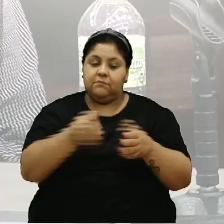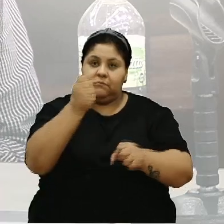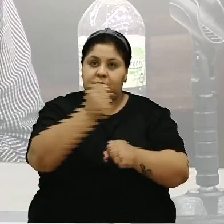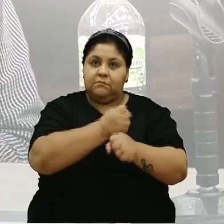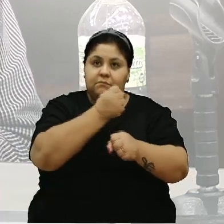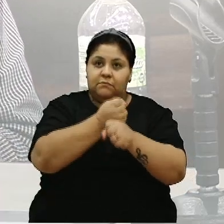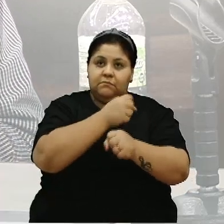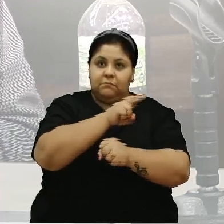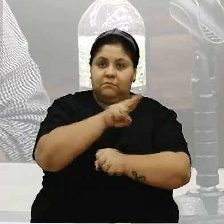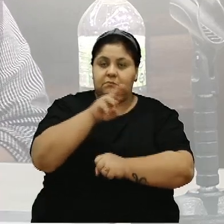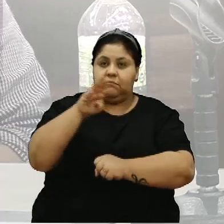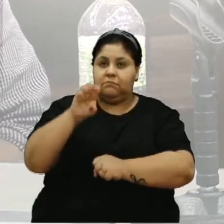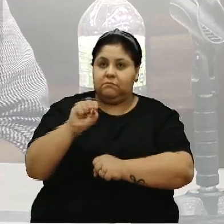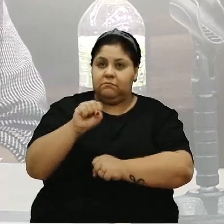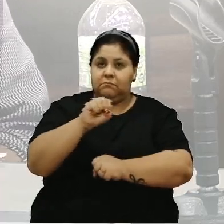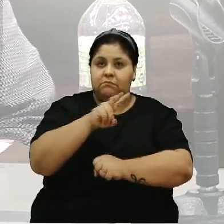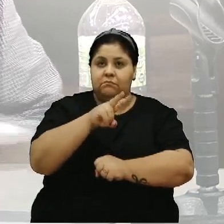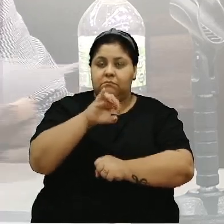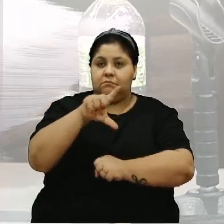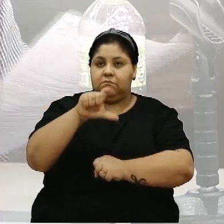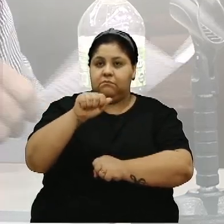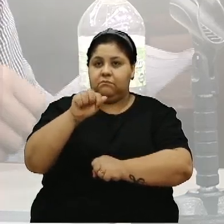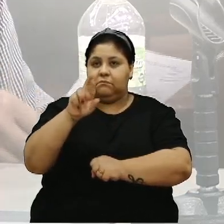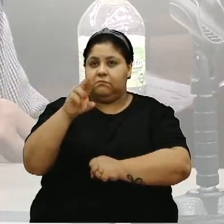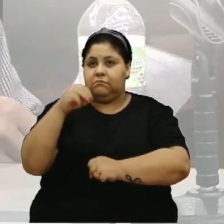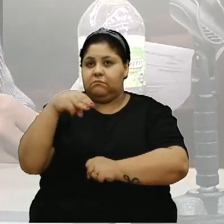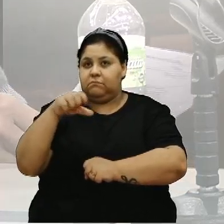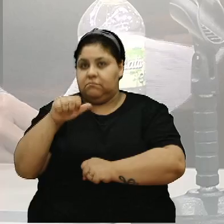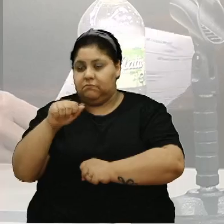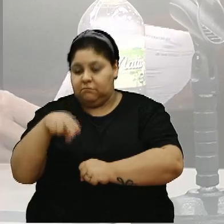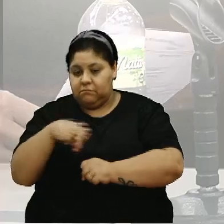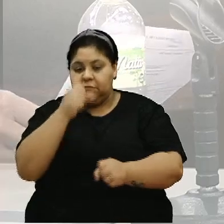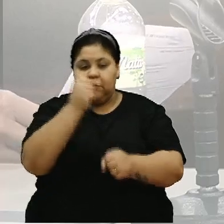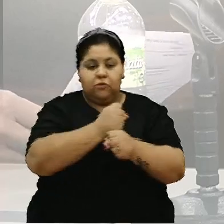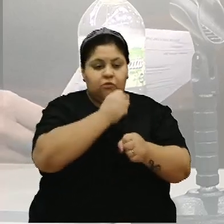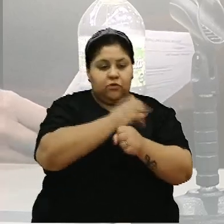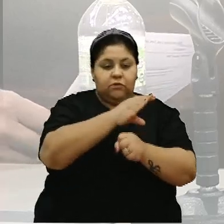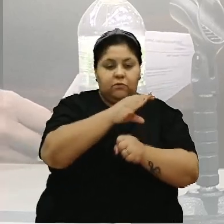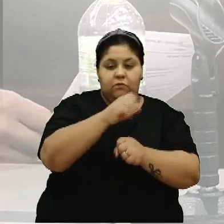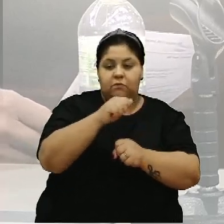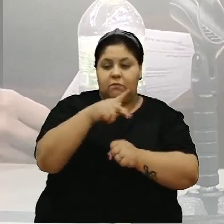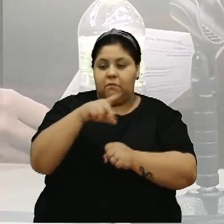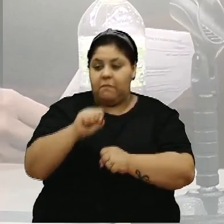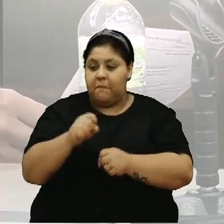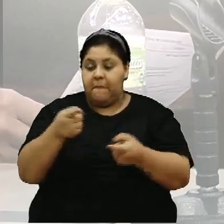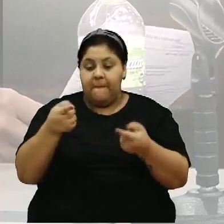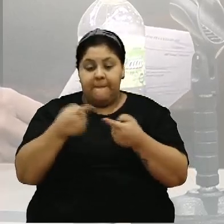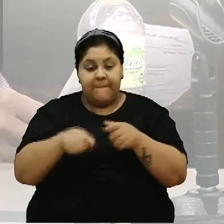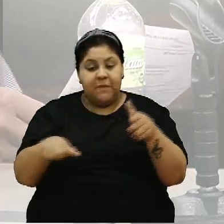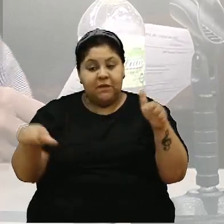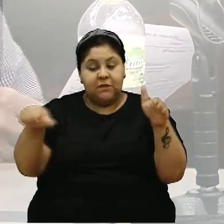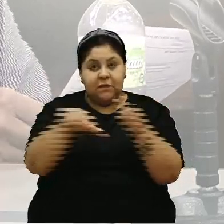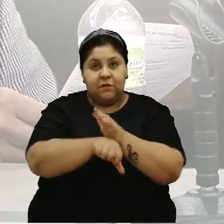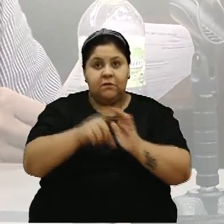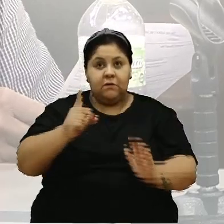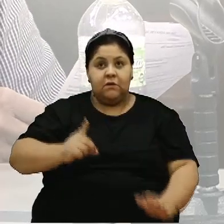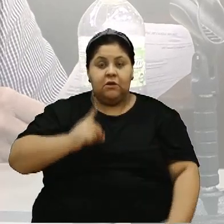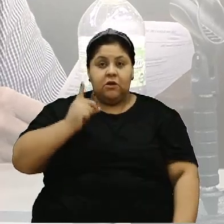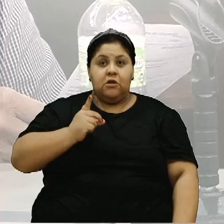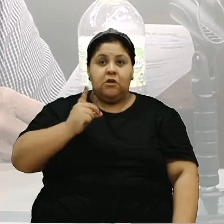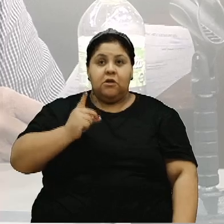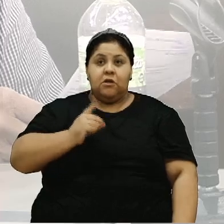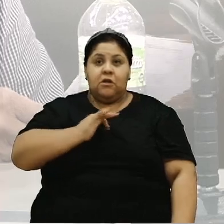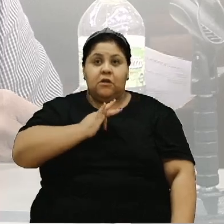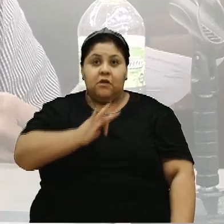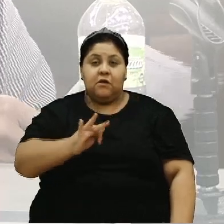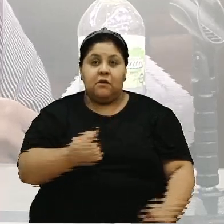UBS, no Vila Romana. Mandou dinheiro para construção num CAPS. Mas o pior de tudo, vereador, é que a deputada federal, Denise Pessoa,